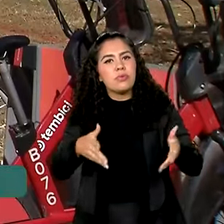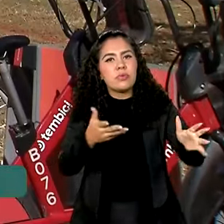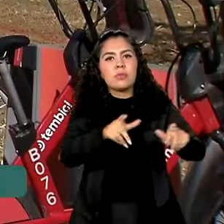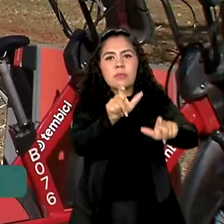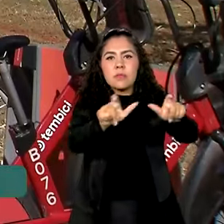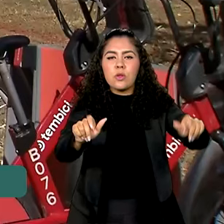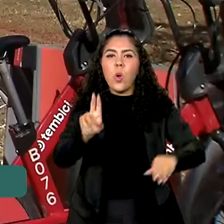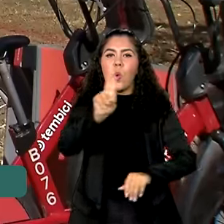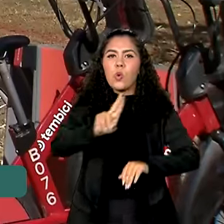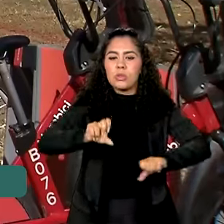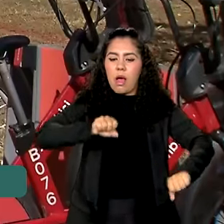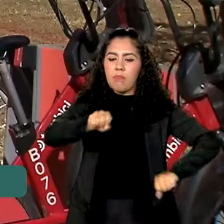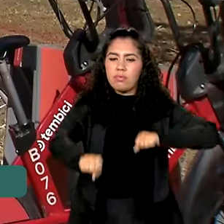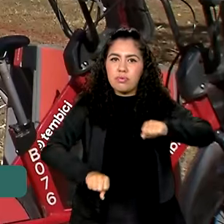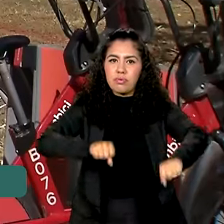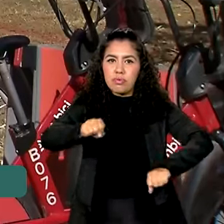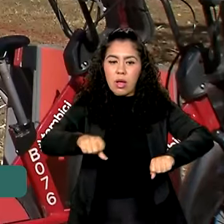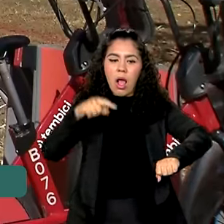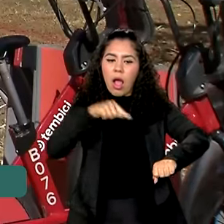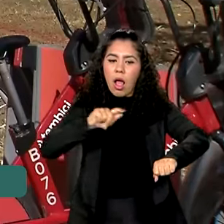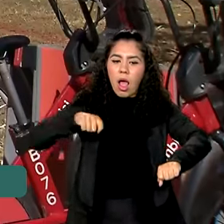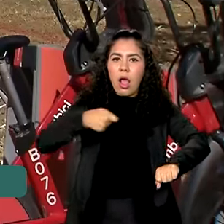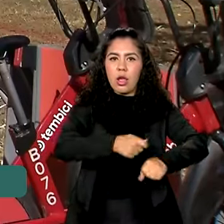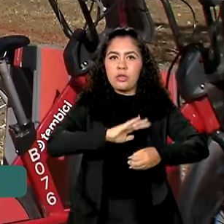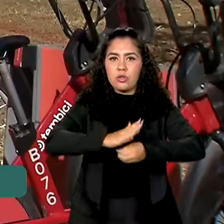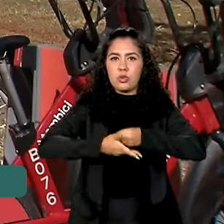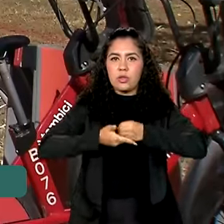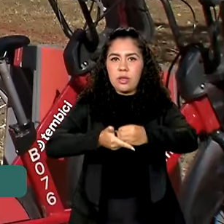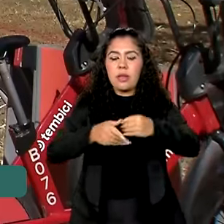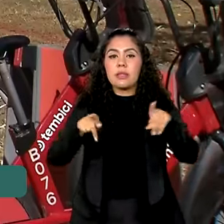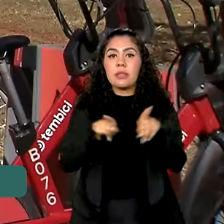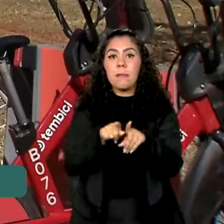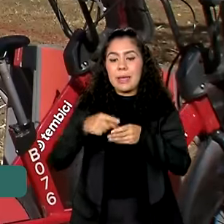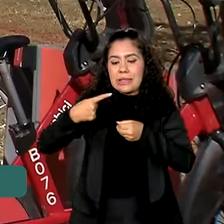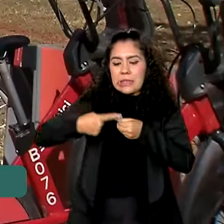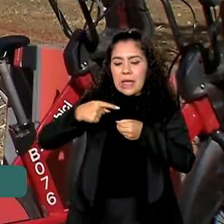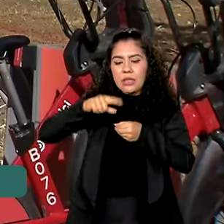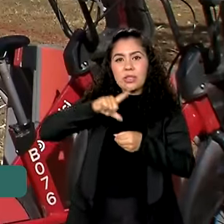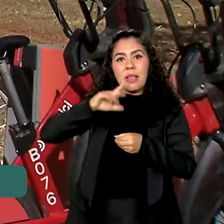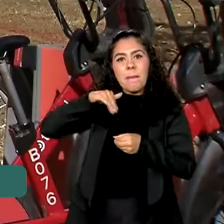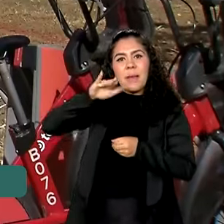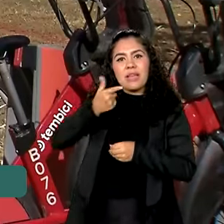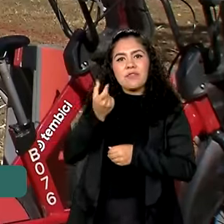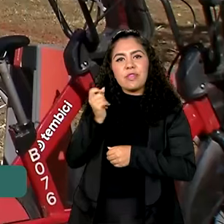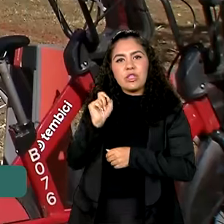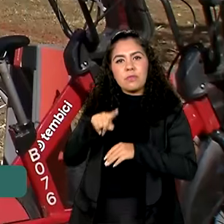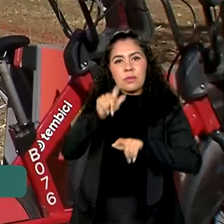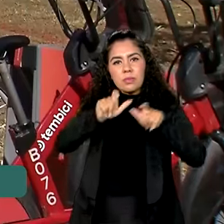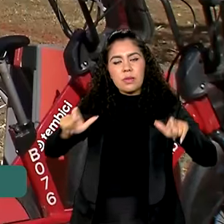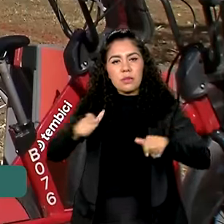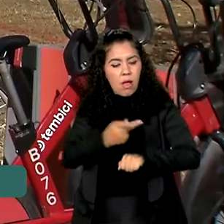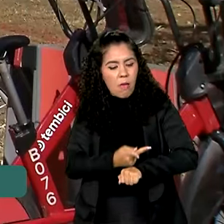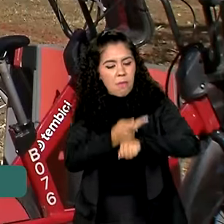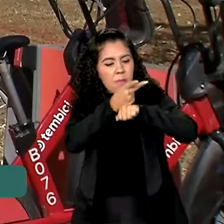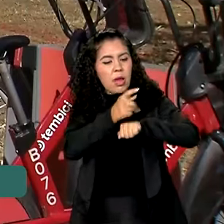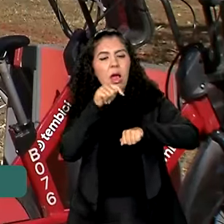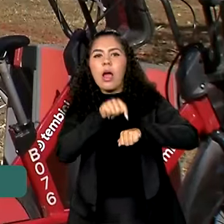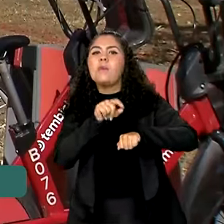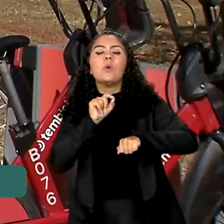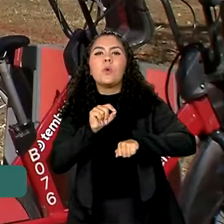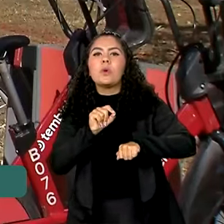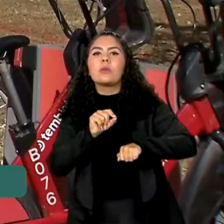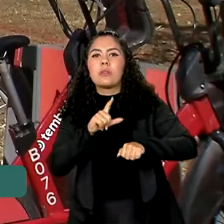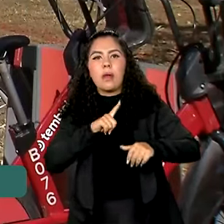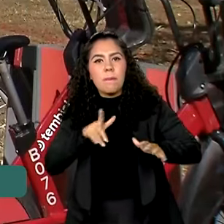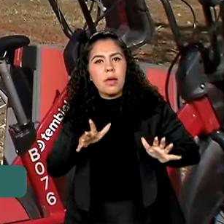meio de transporte sustentável em cidades com mais de 20 mil habitantes. O prêmio valoriza práticas de mobilidade